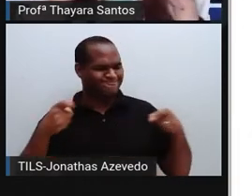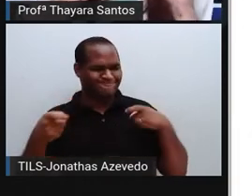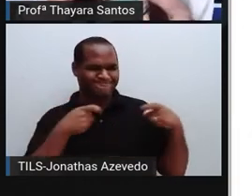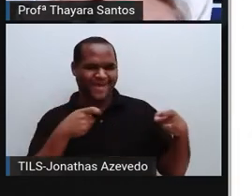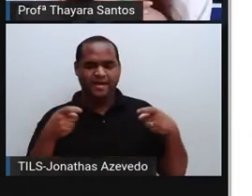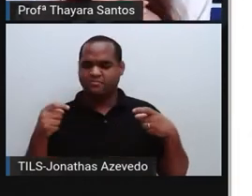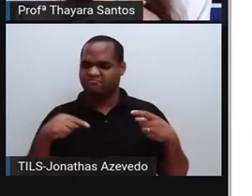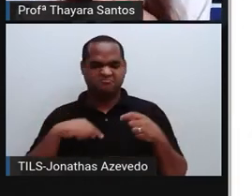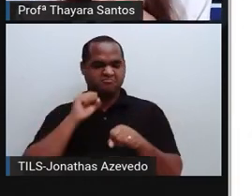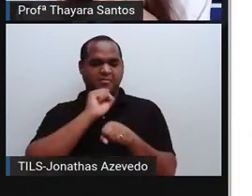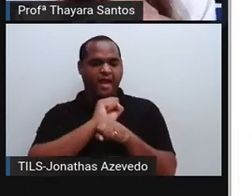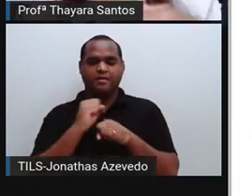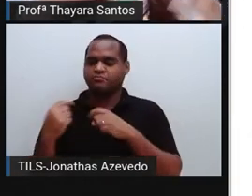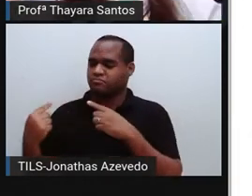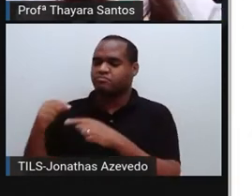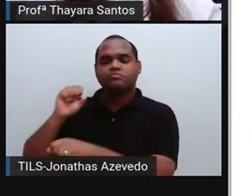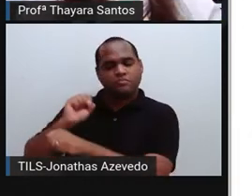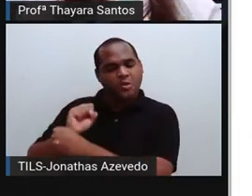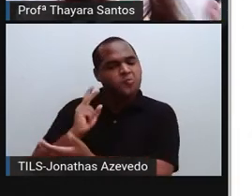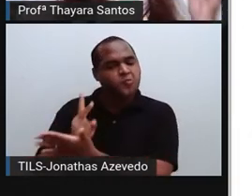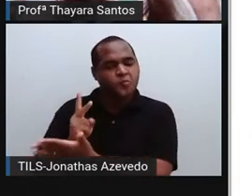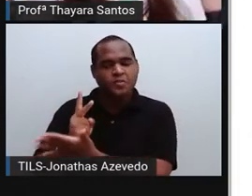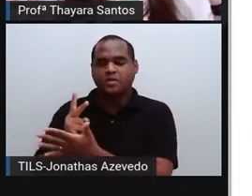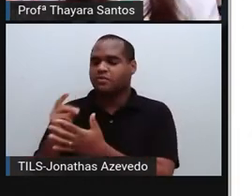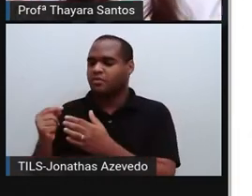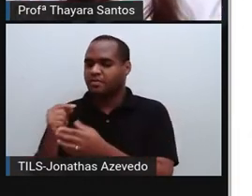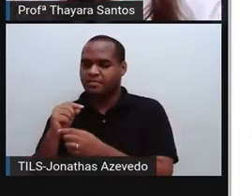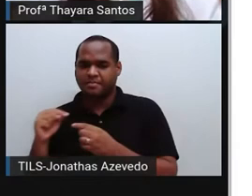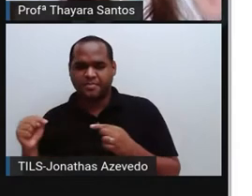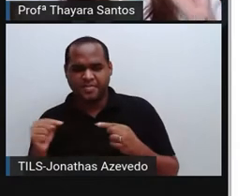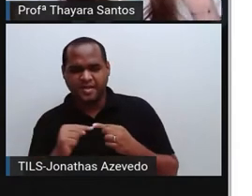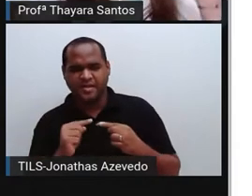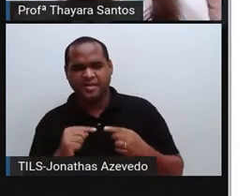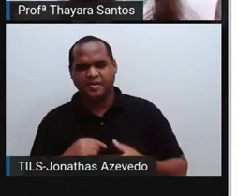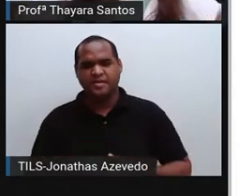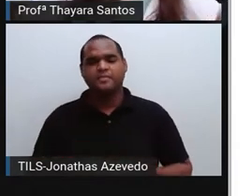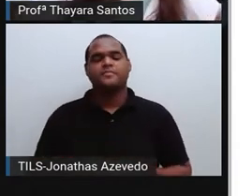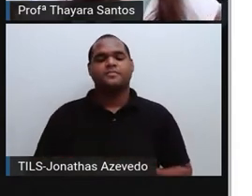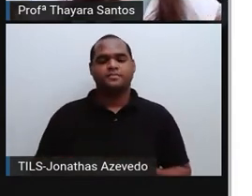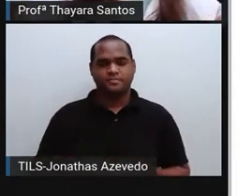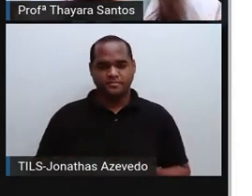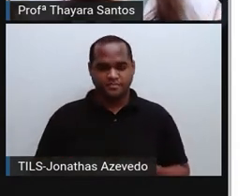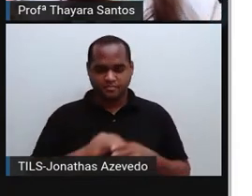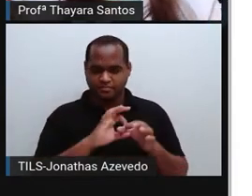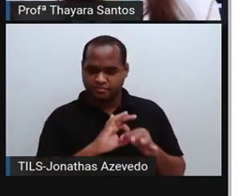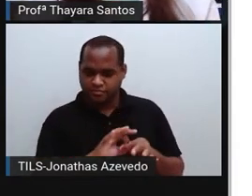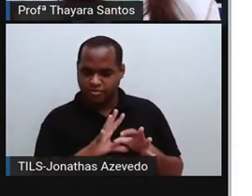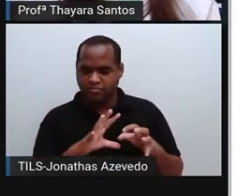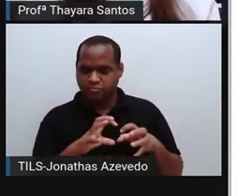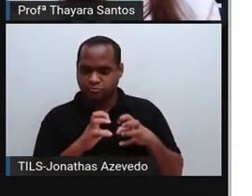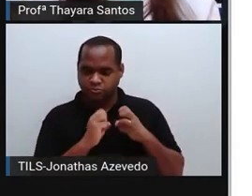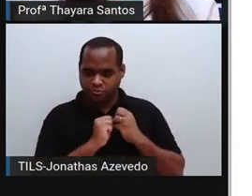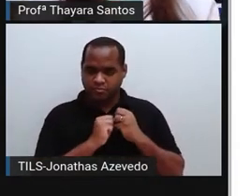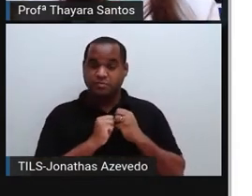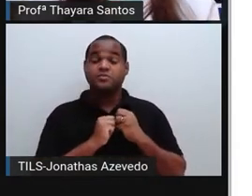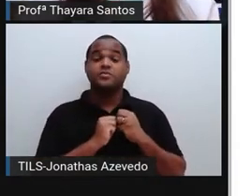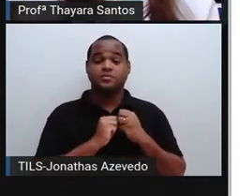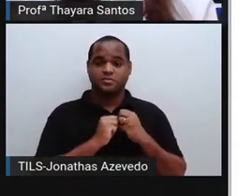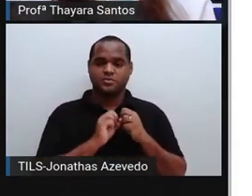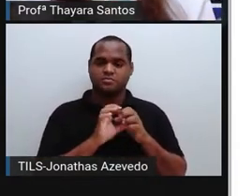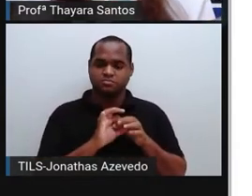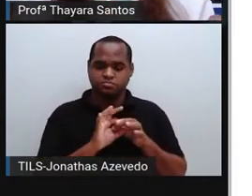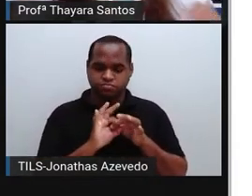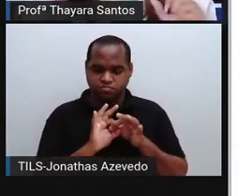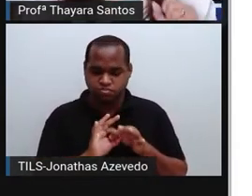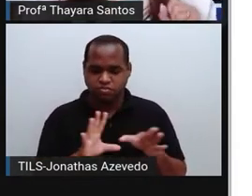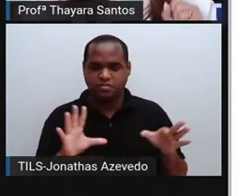Os dois têm um contra o outro. Isso pra tudo. O sistema nervoso simpático relaxa a bexiga. O sistema nervoso parasimpático vai